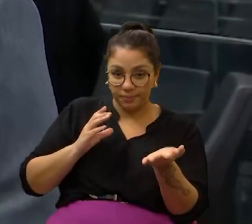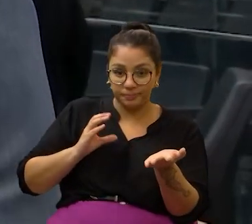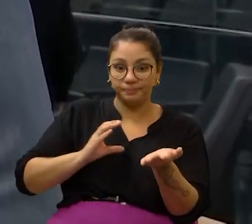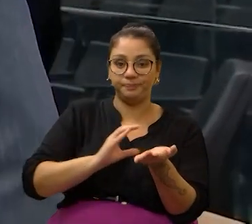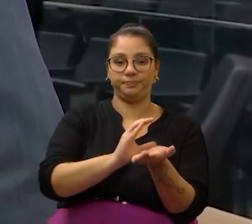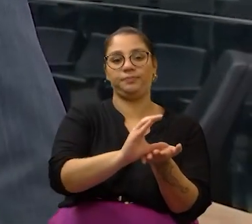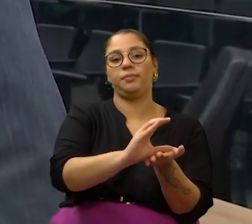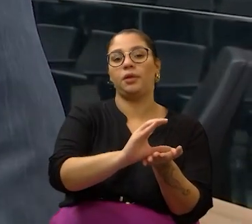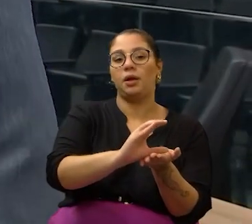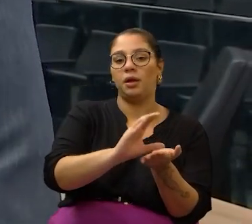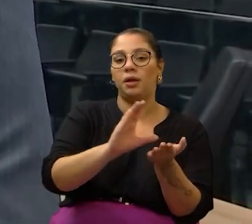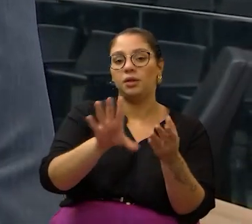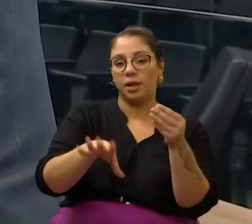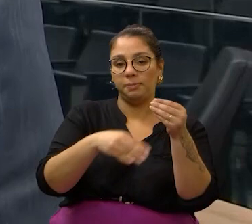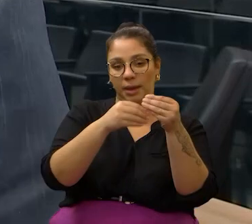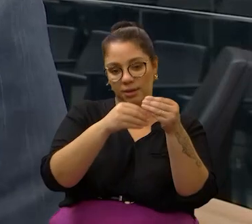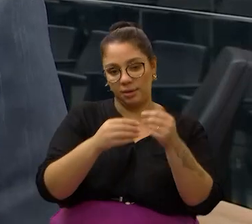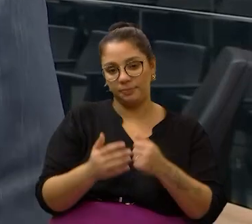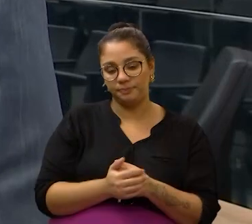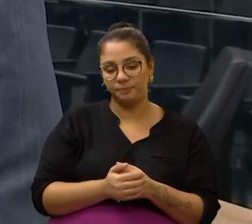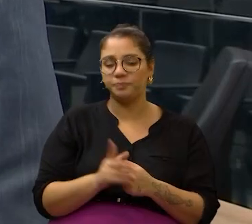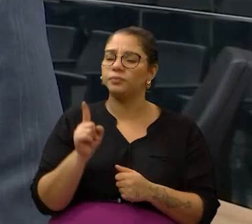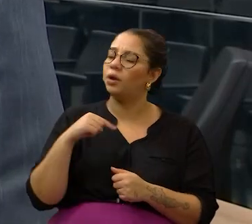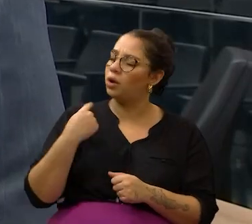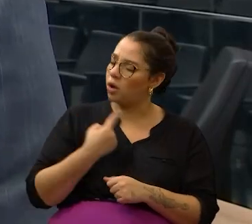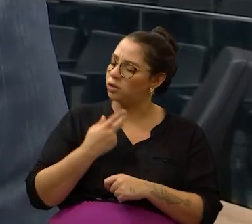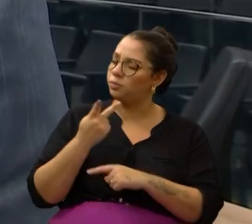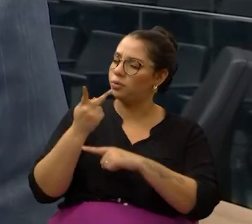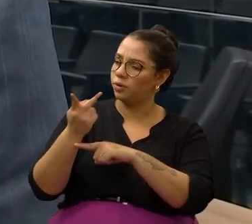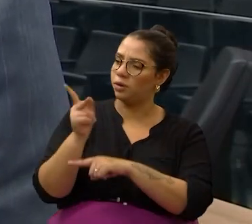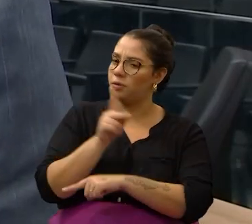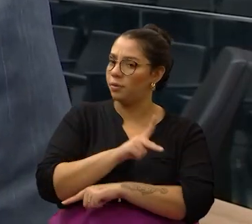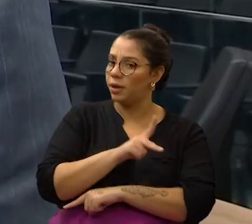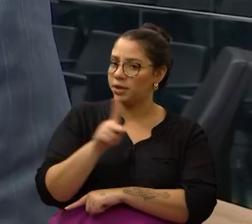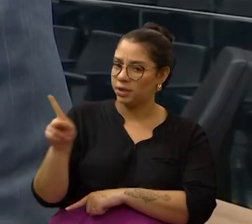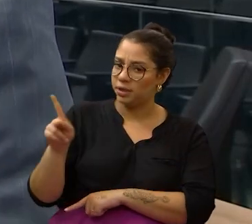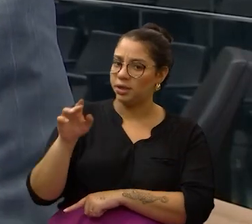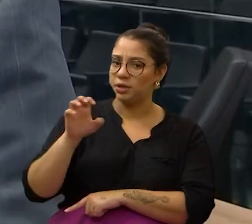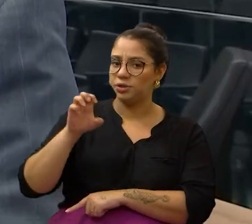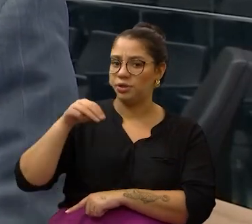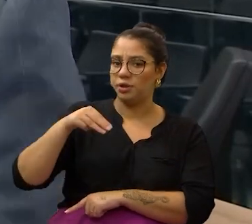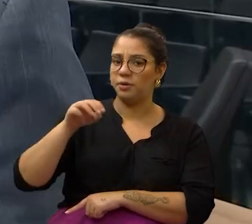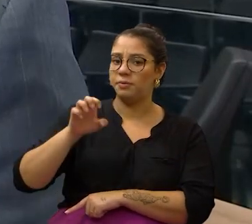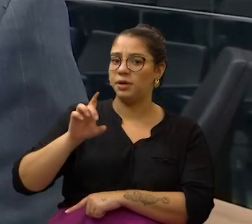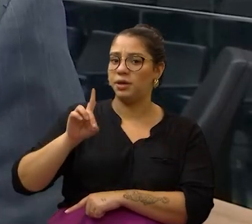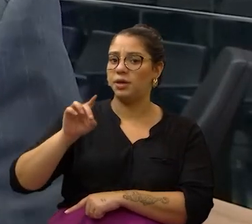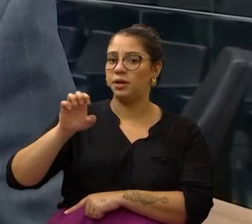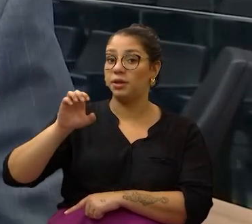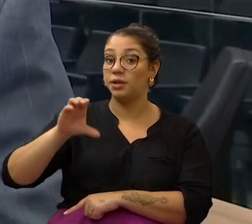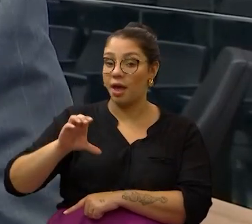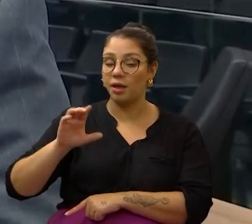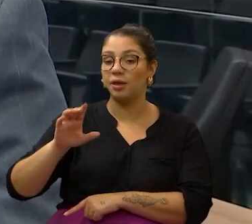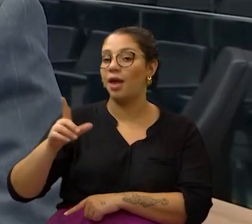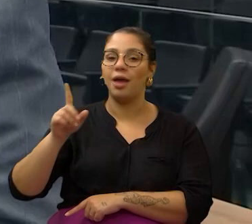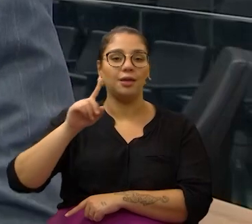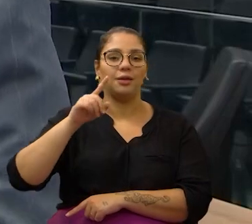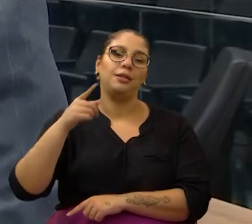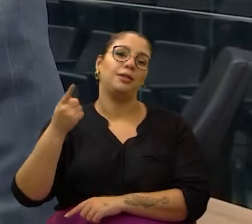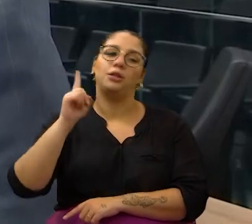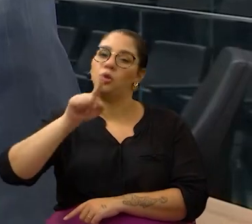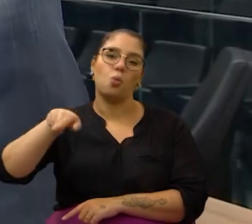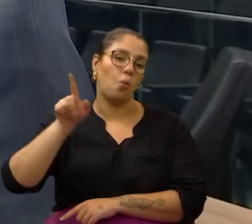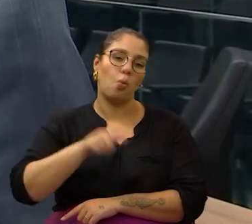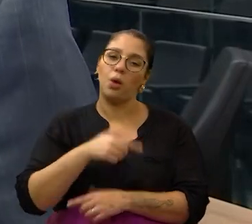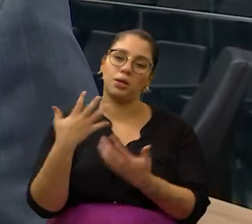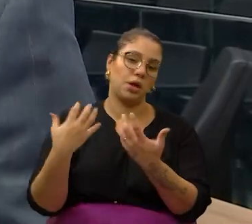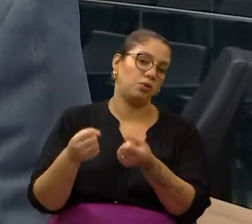a emenda no orçamento. Nós procuramos o presidente da Indec e foi negado, alegando que não tinha verba